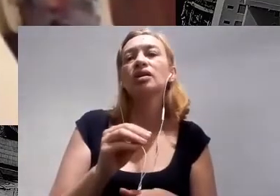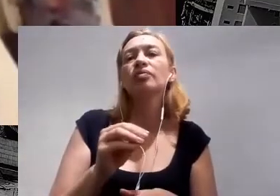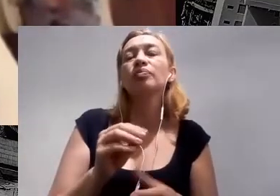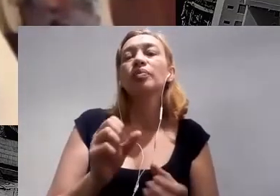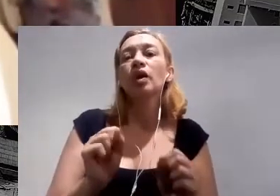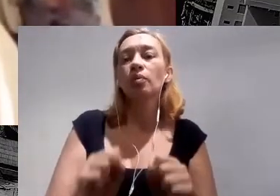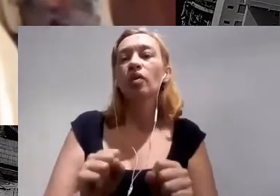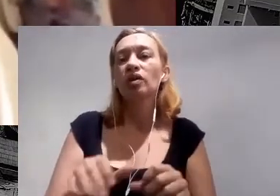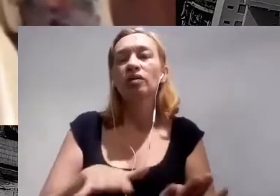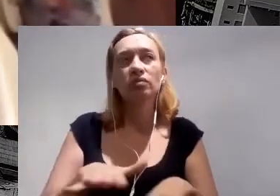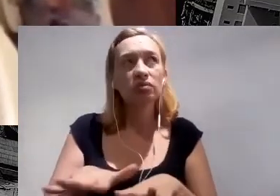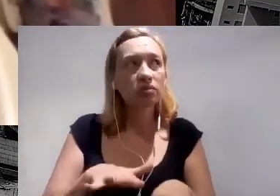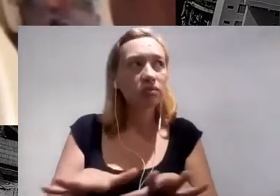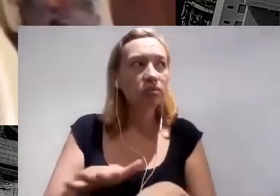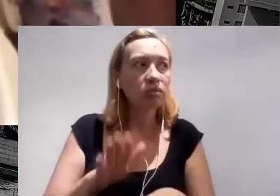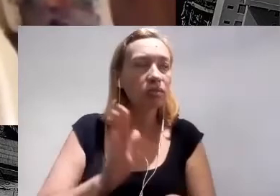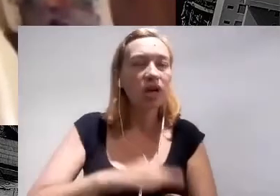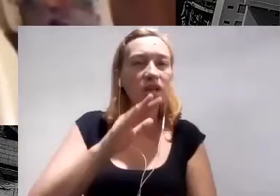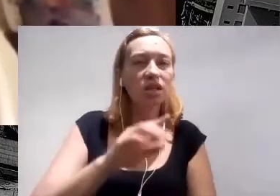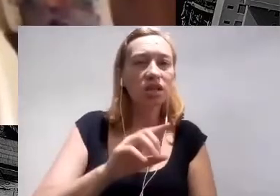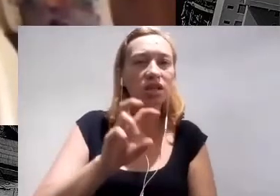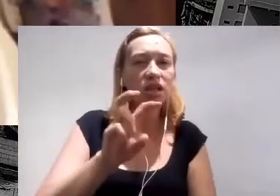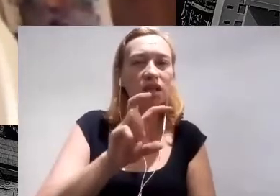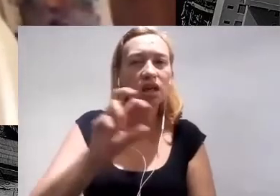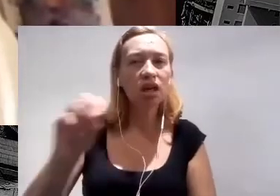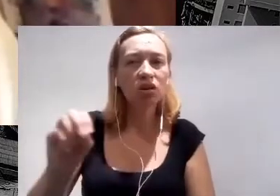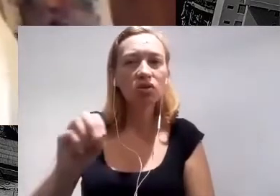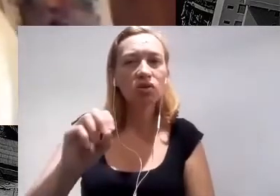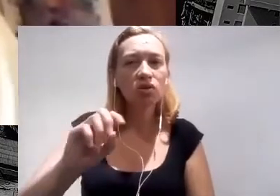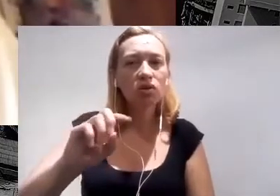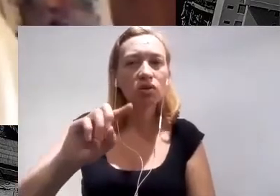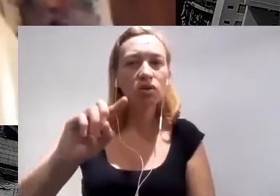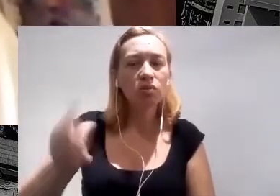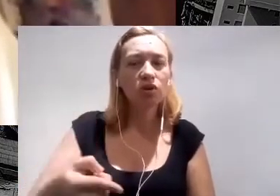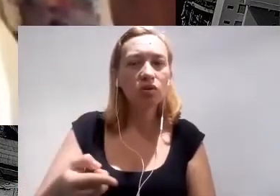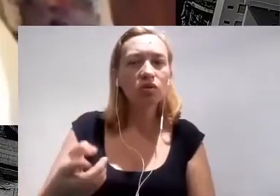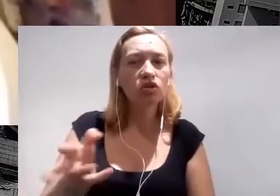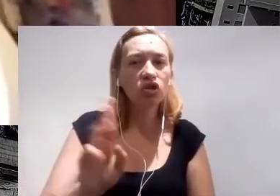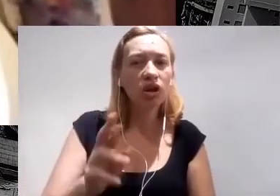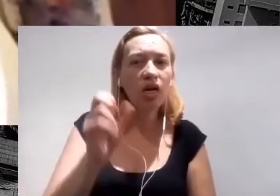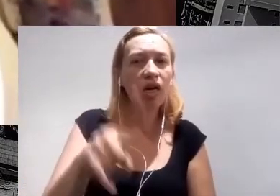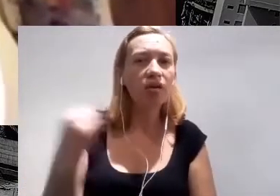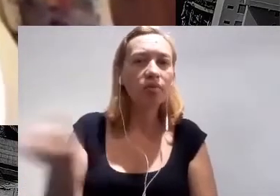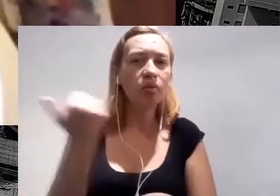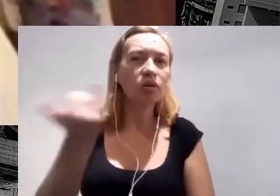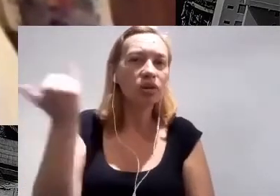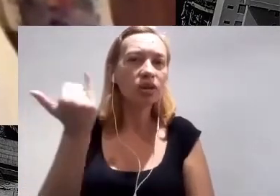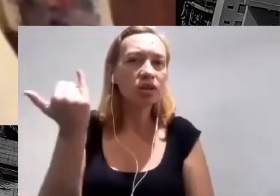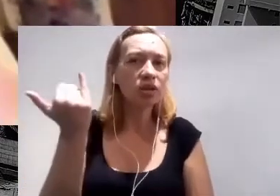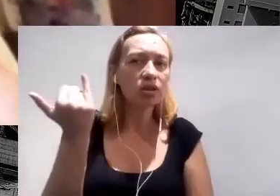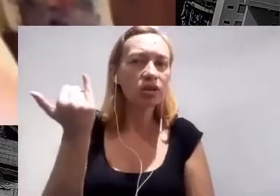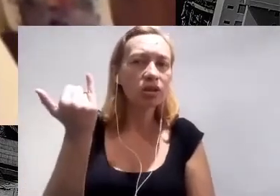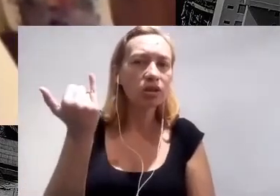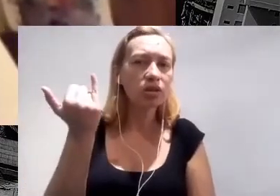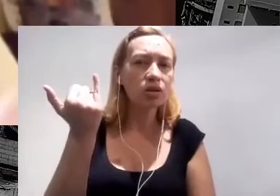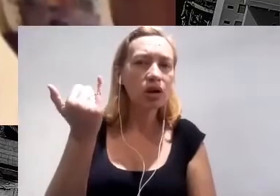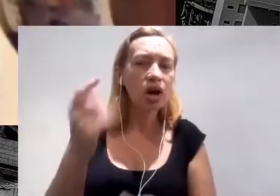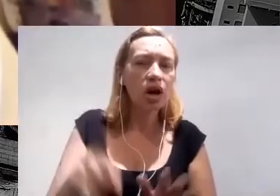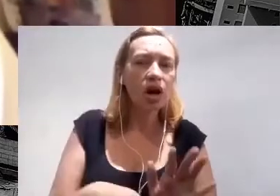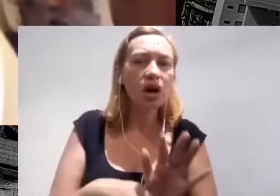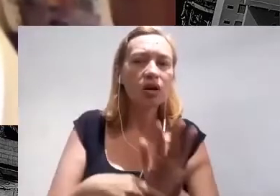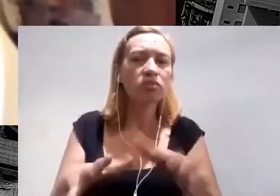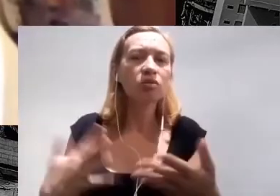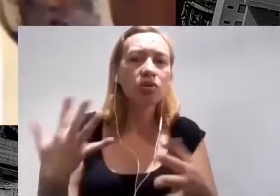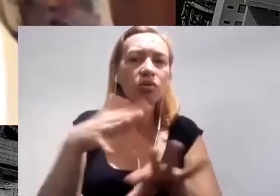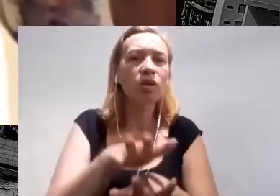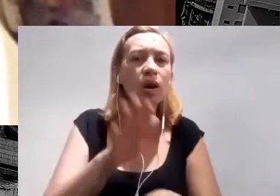500 bilhões de reais nos próximos 20 anos, onde é importante promover a inclusão de mais de 35 milhões